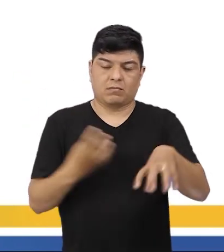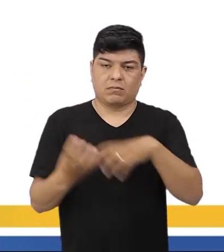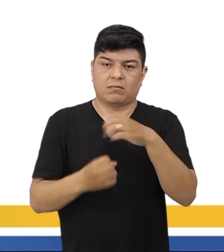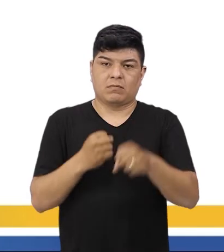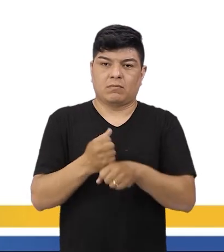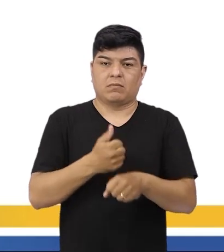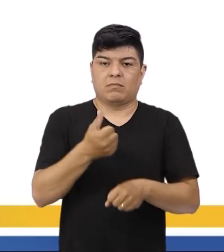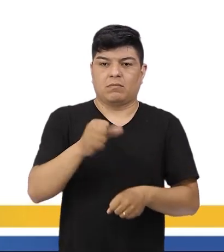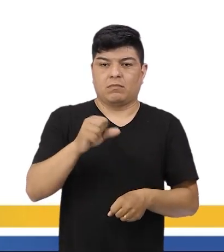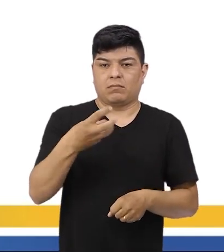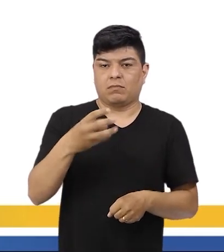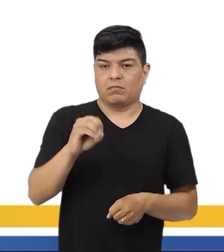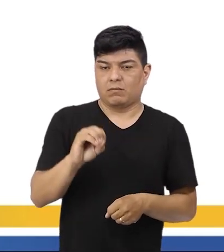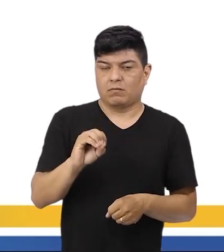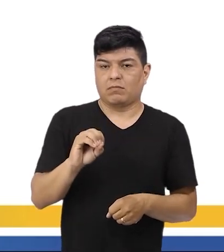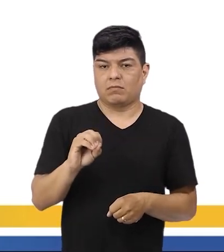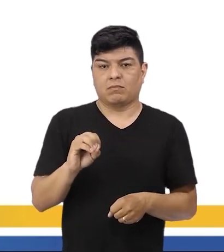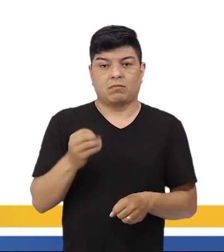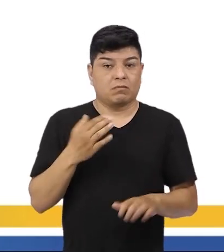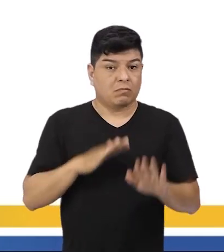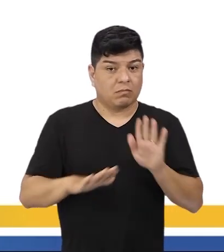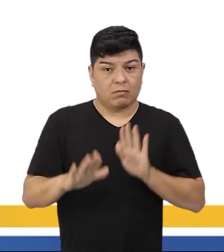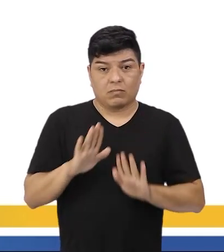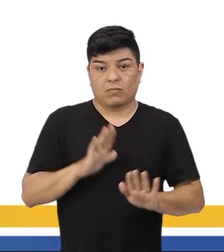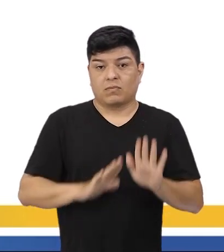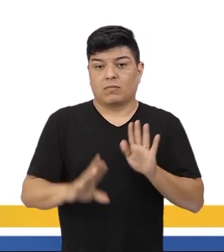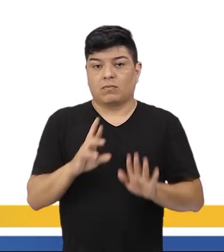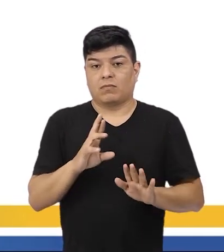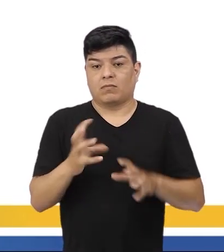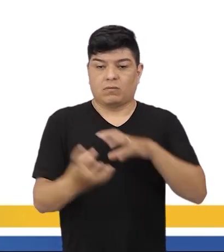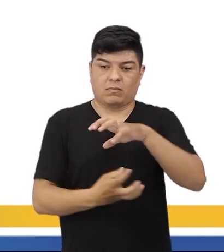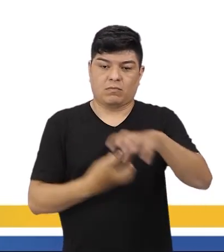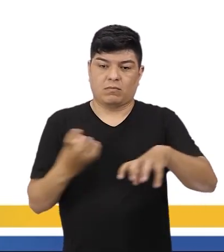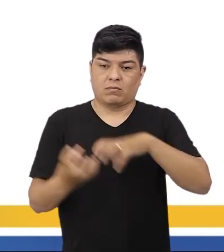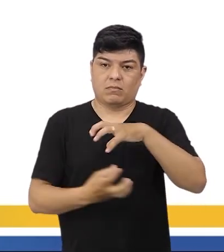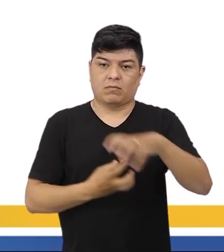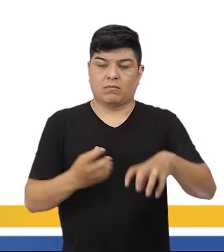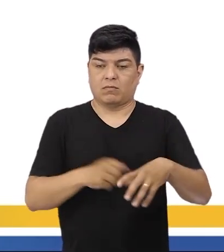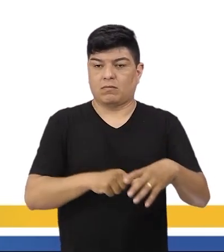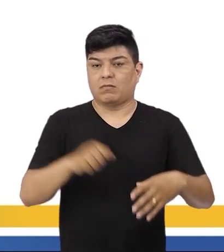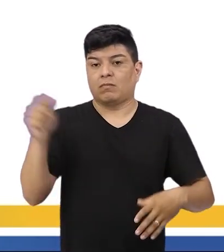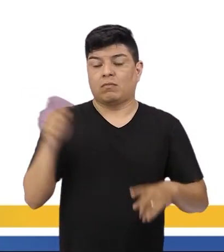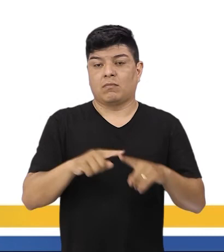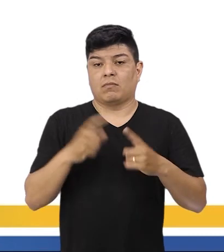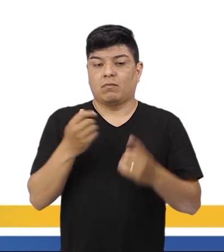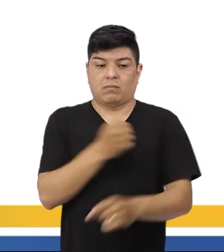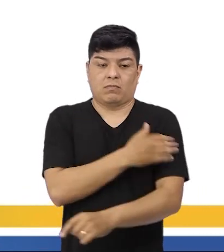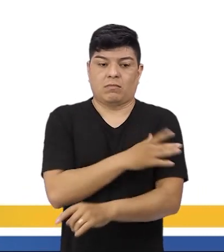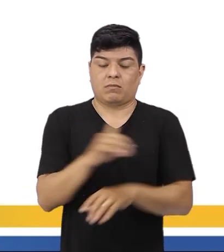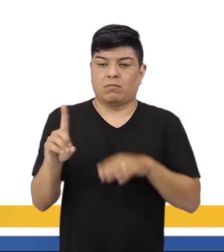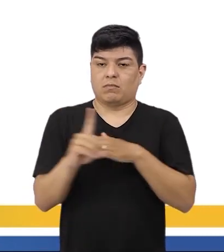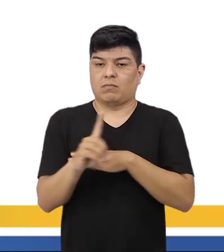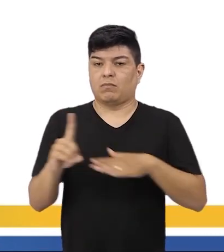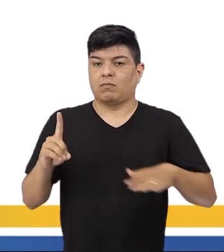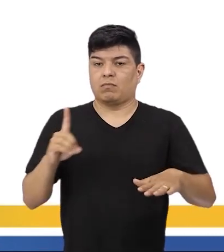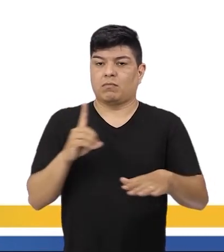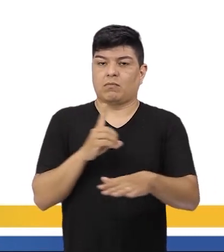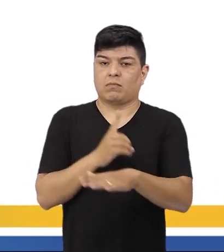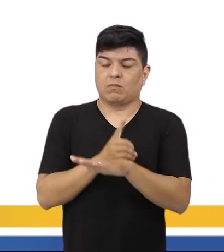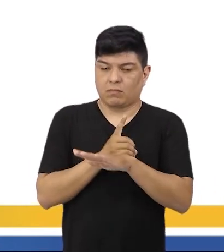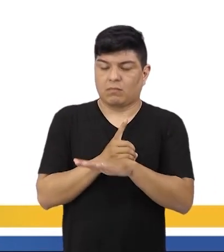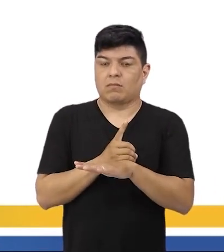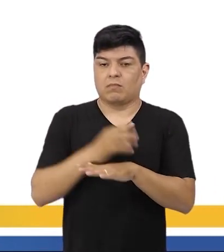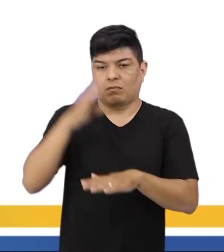1930, que não descuidaram da forma republicana, mas realçaram a exclusão social, o